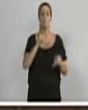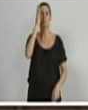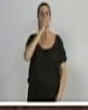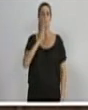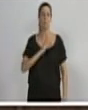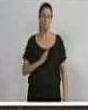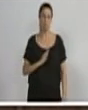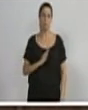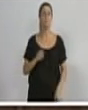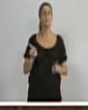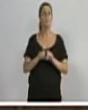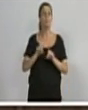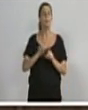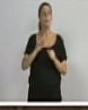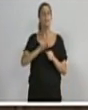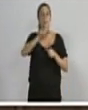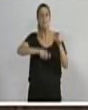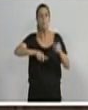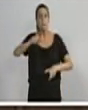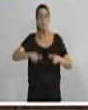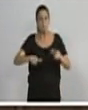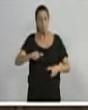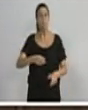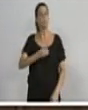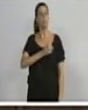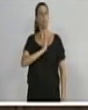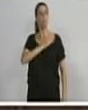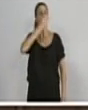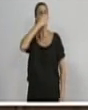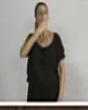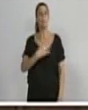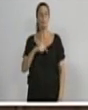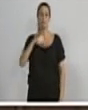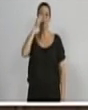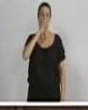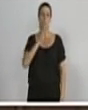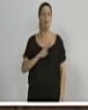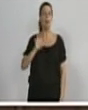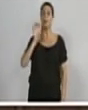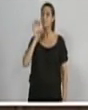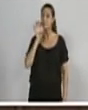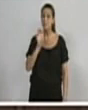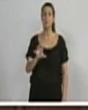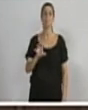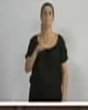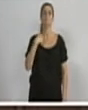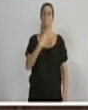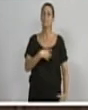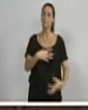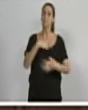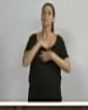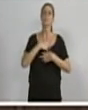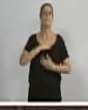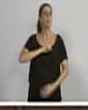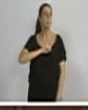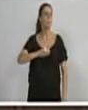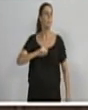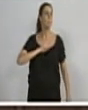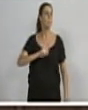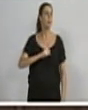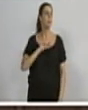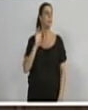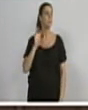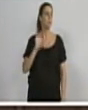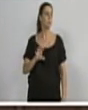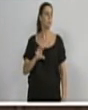Estão fazendo isso com as pessoas de bem do Brasil. É desta forma que a gente tem que se indignar. É desta forma